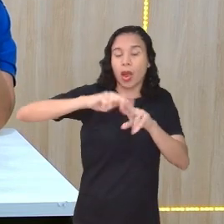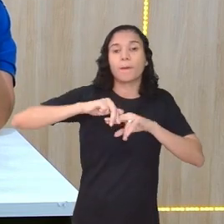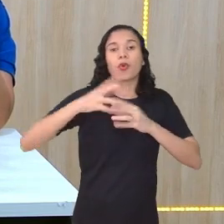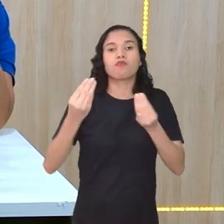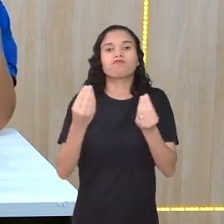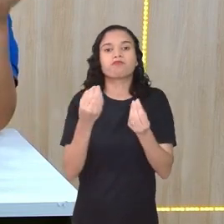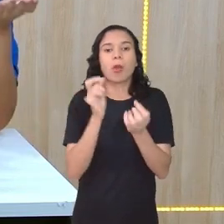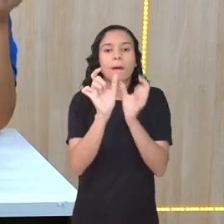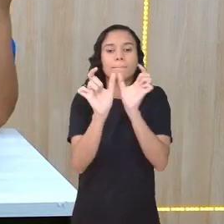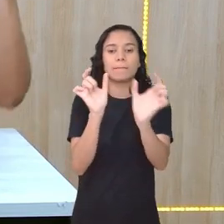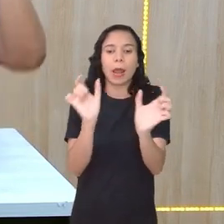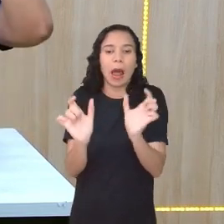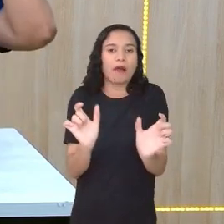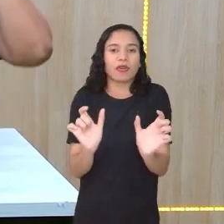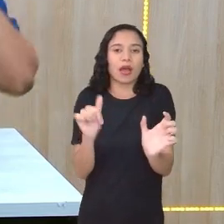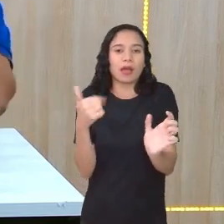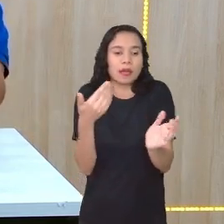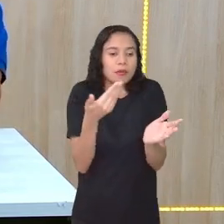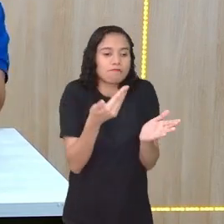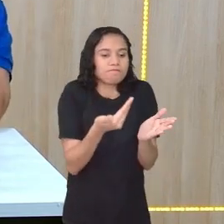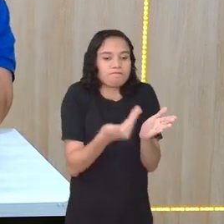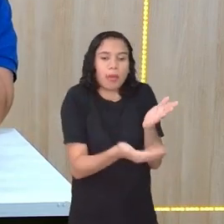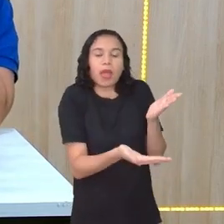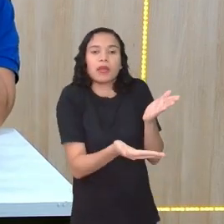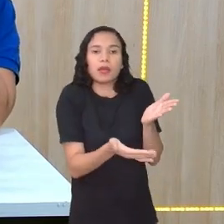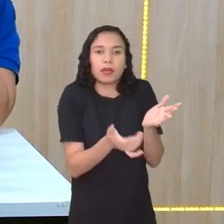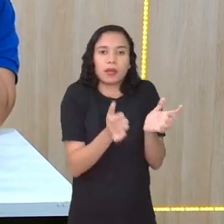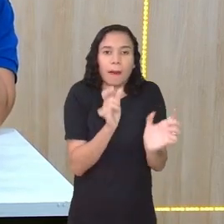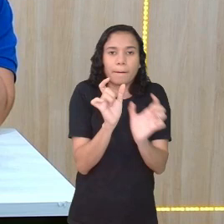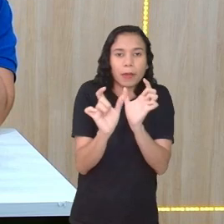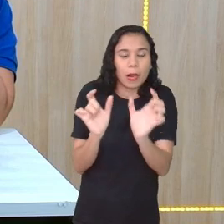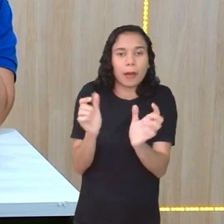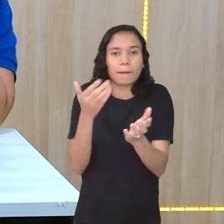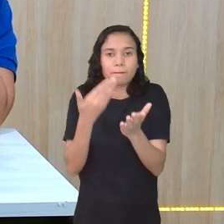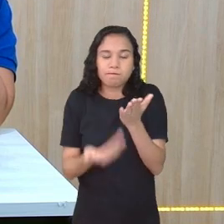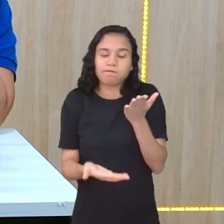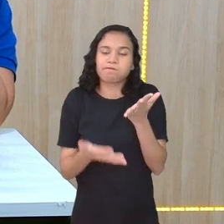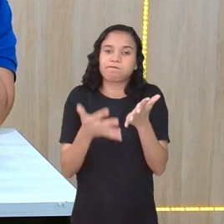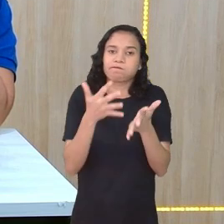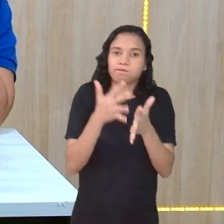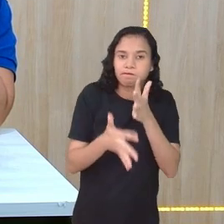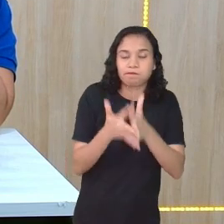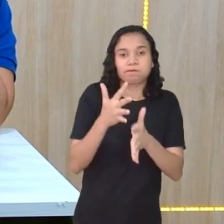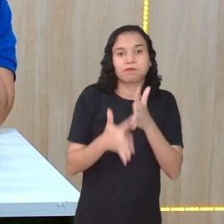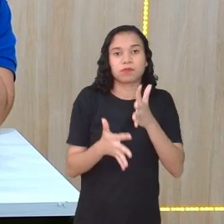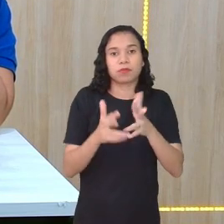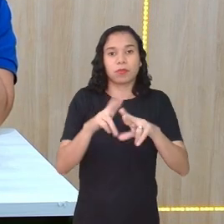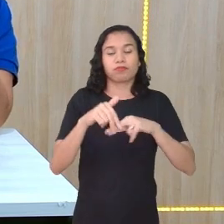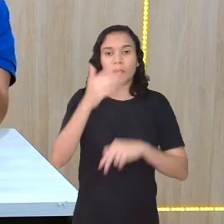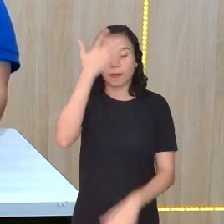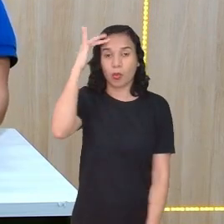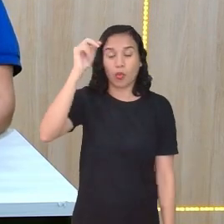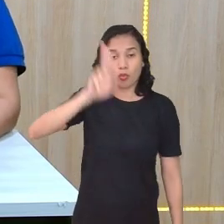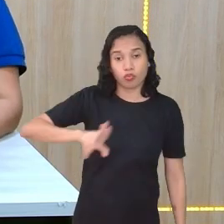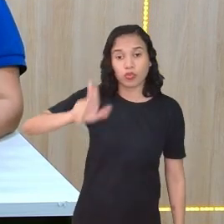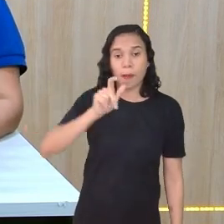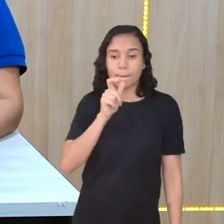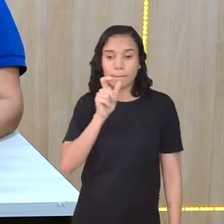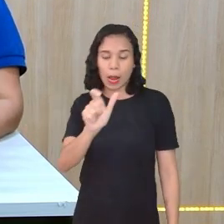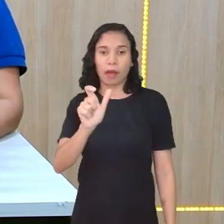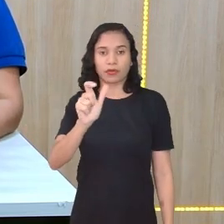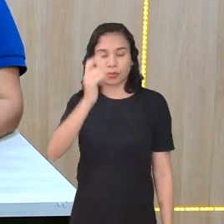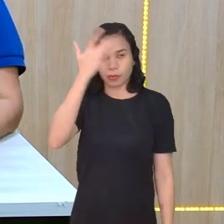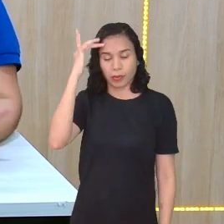muitas palavras entram em desuso. E esse desuso compromete, porque não adianta eu usar uma palavra que o meu